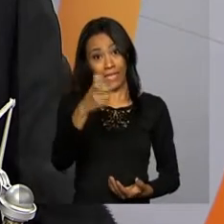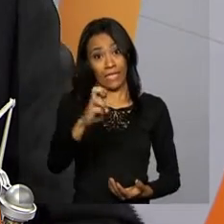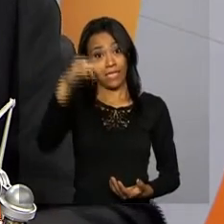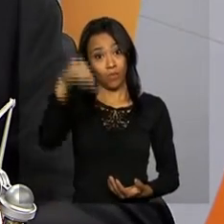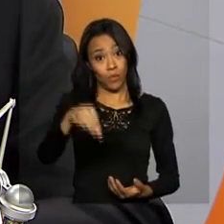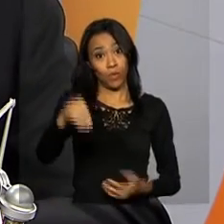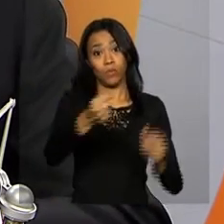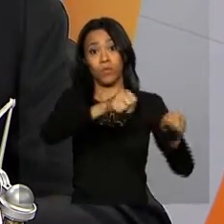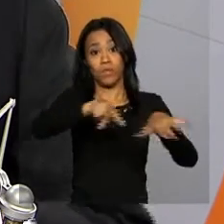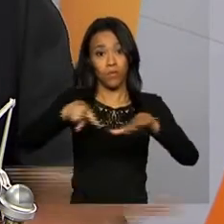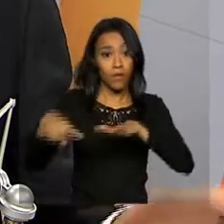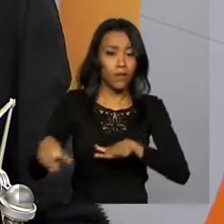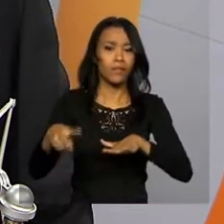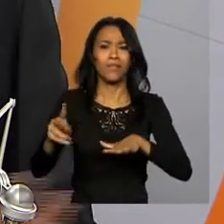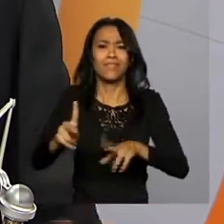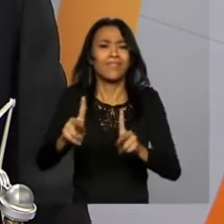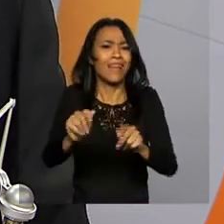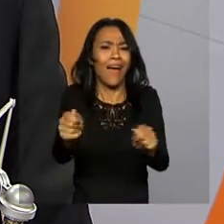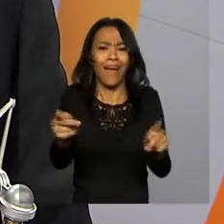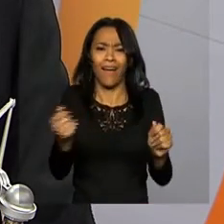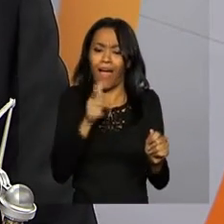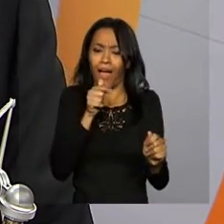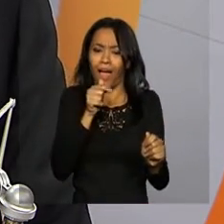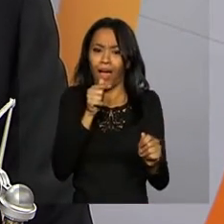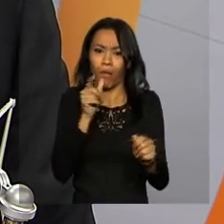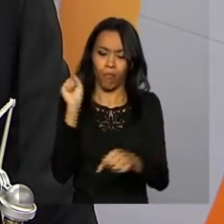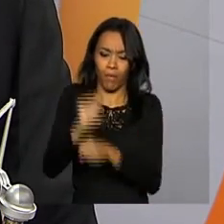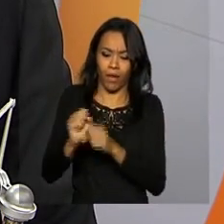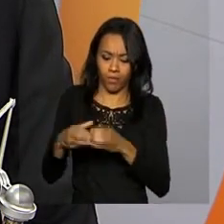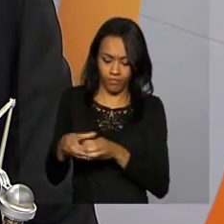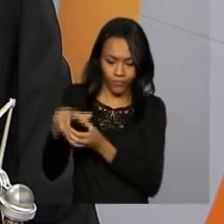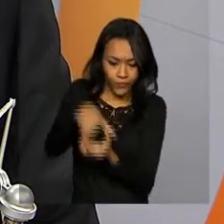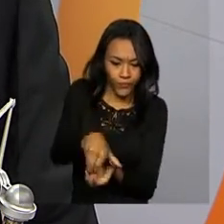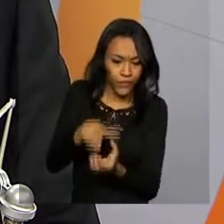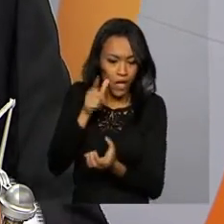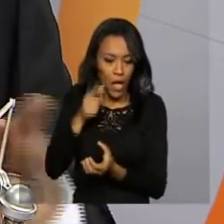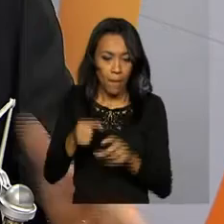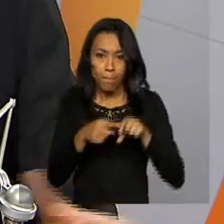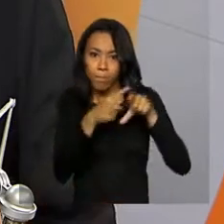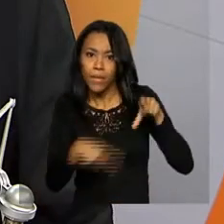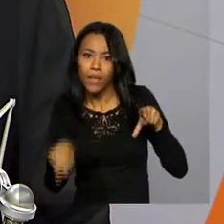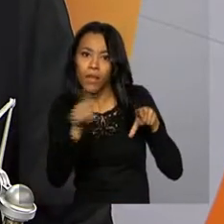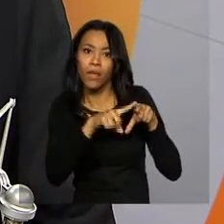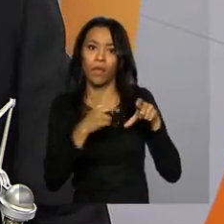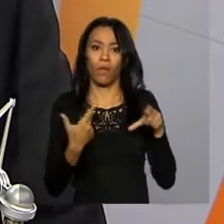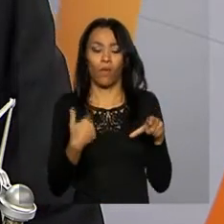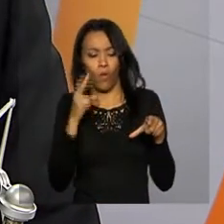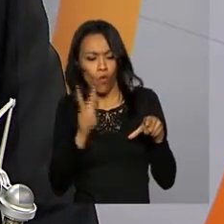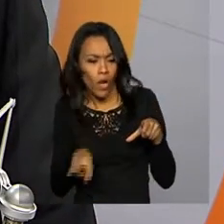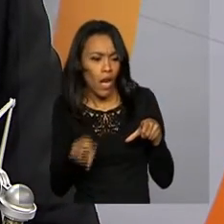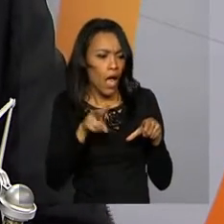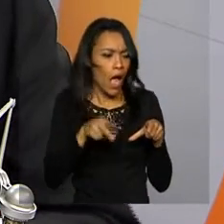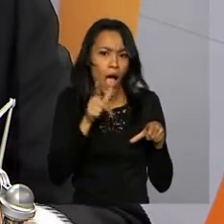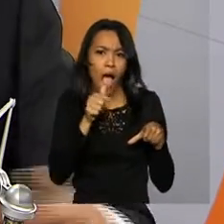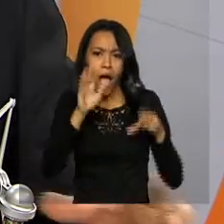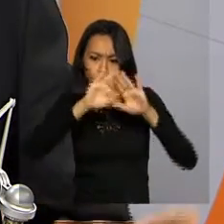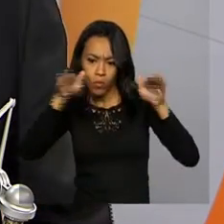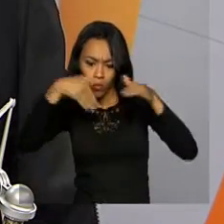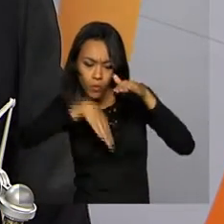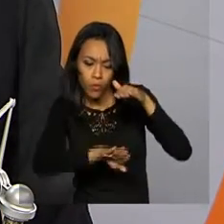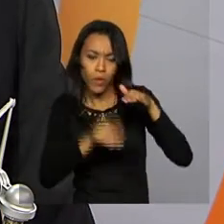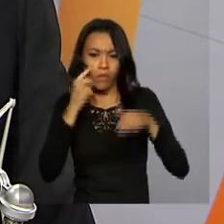semana para não deixar nada de água parada em casa, olhar vaso, olhar pneu, olhar calha, olhar caixa d'água,